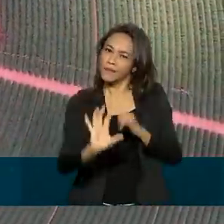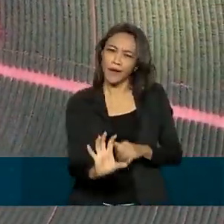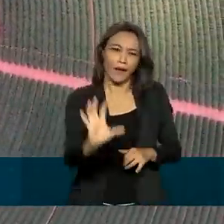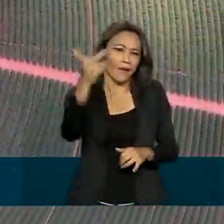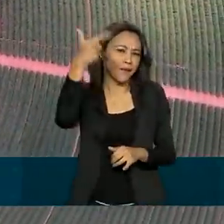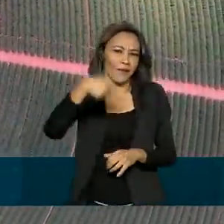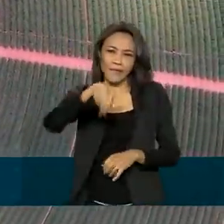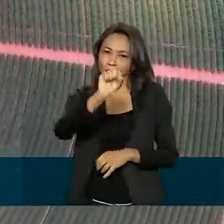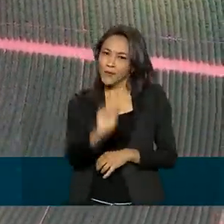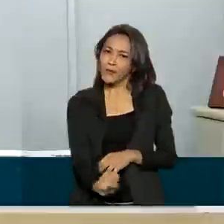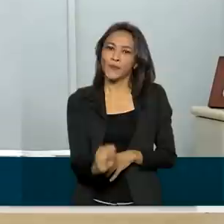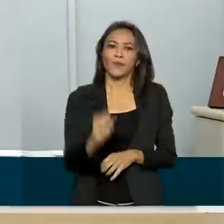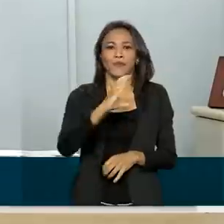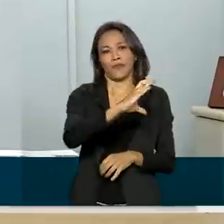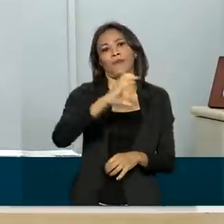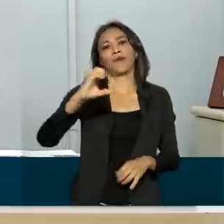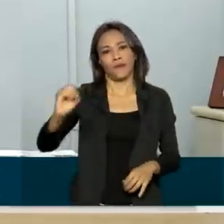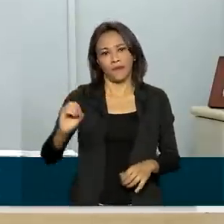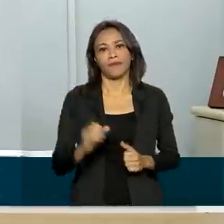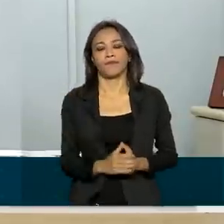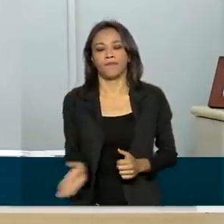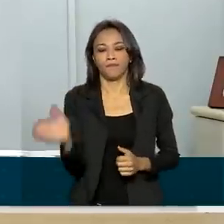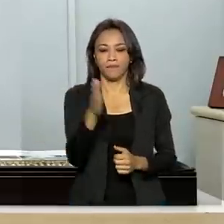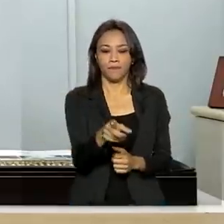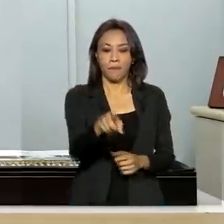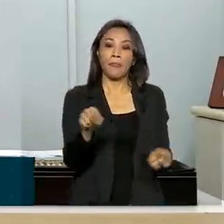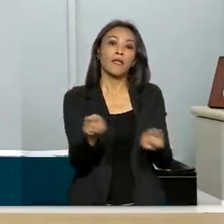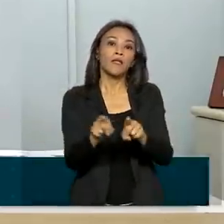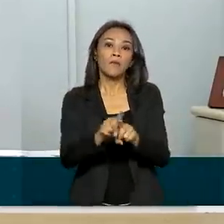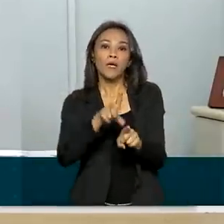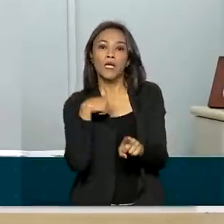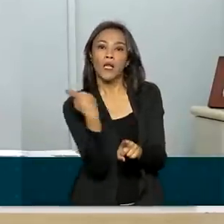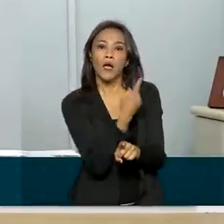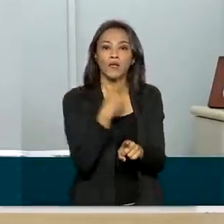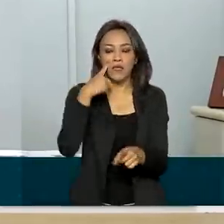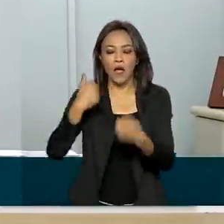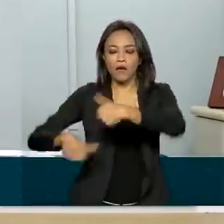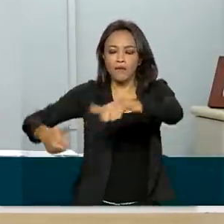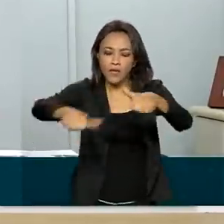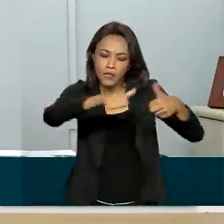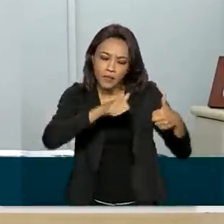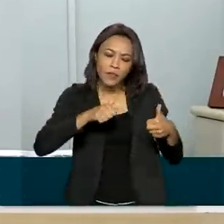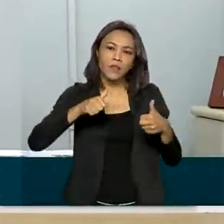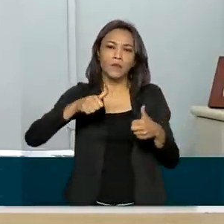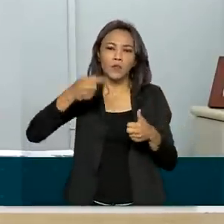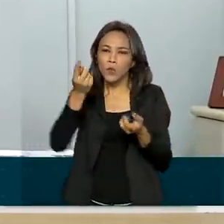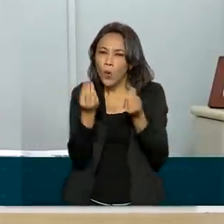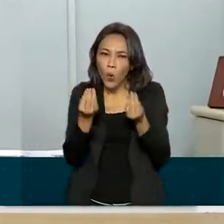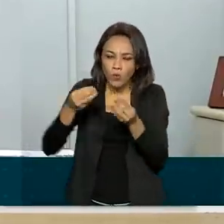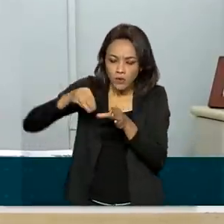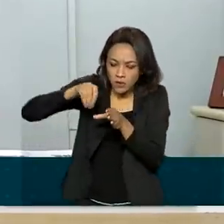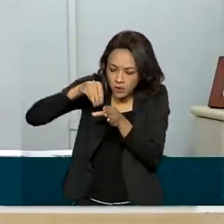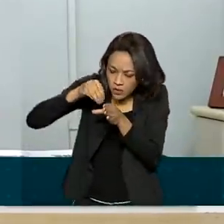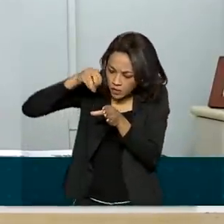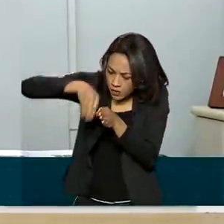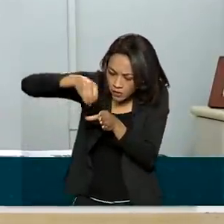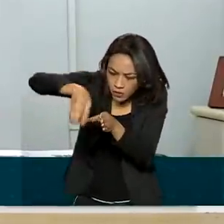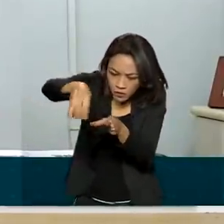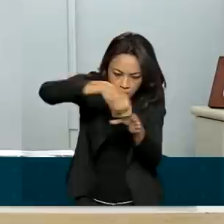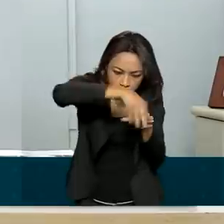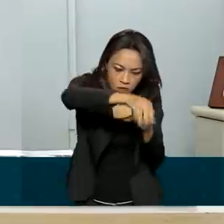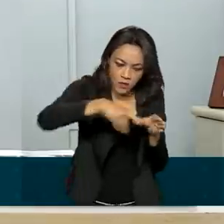regiões sul e centro-oeste. Também fazemos avaliação de campos de produção de sementes legais ou ilegais, quando